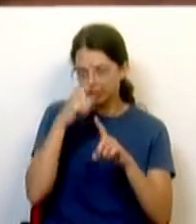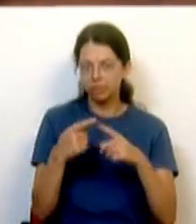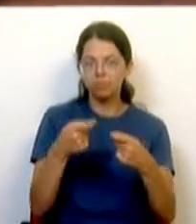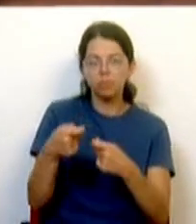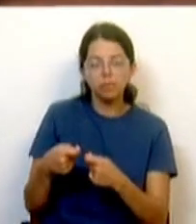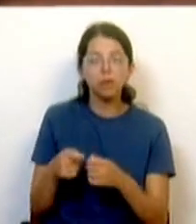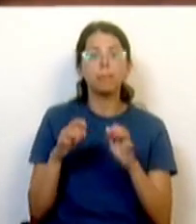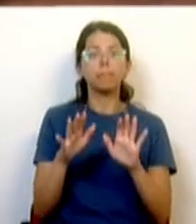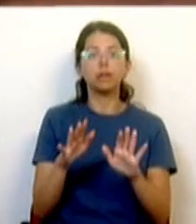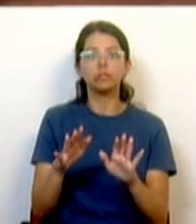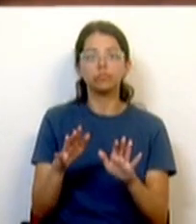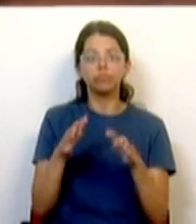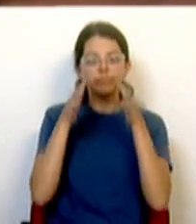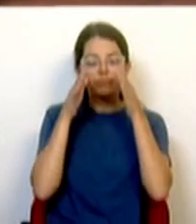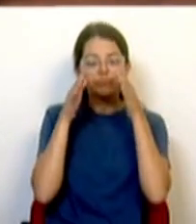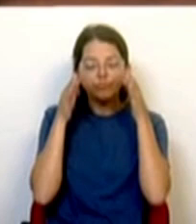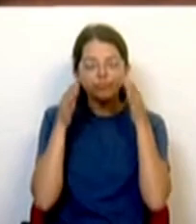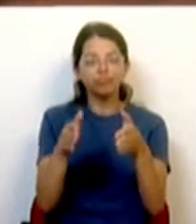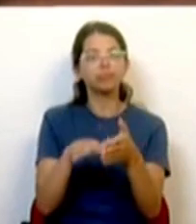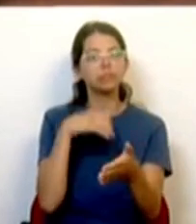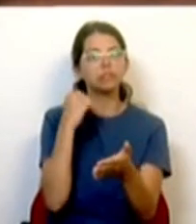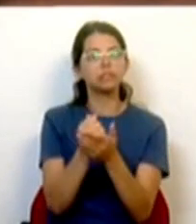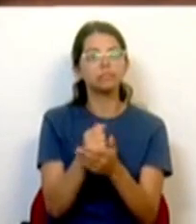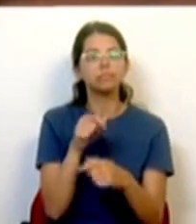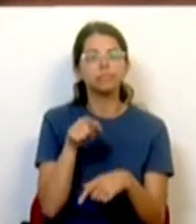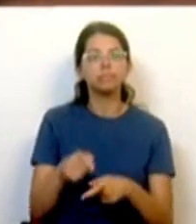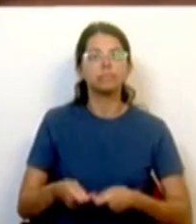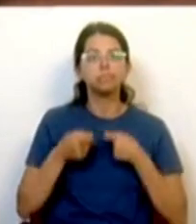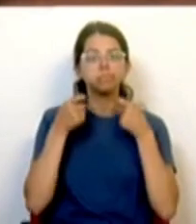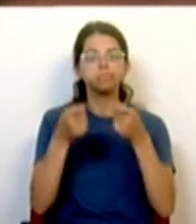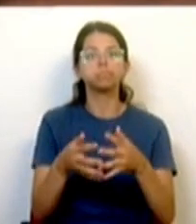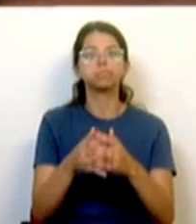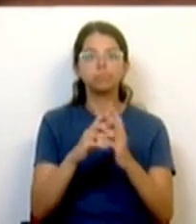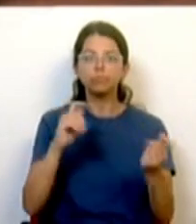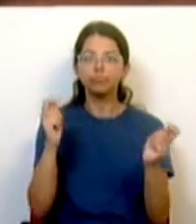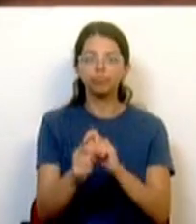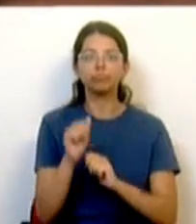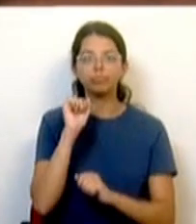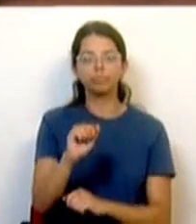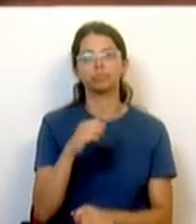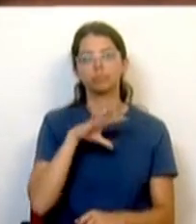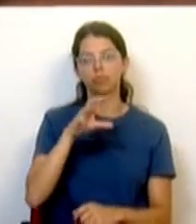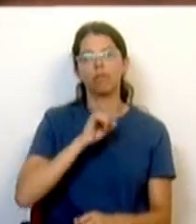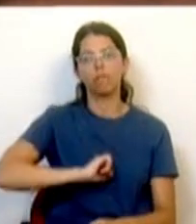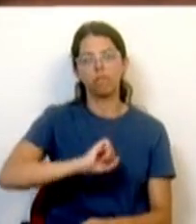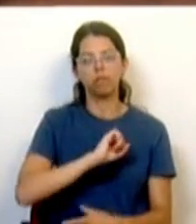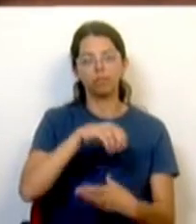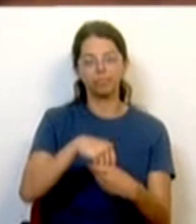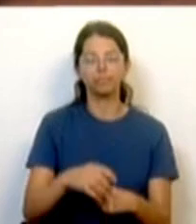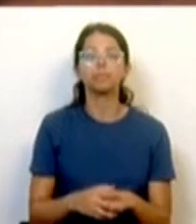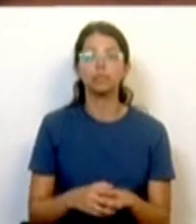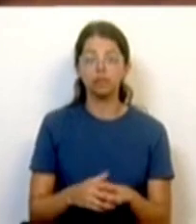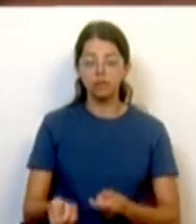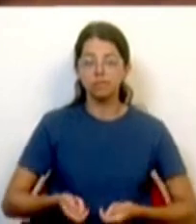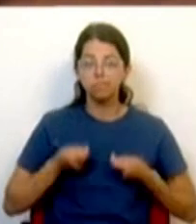perdendo o norte no investimento estrutural que estamos a fazer no nosso país. E este investimento que temos feito,